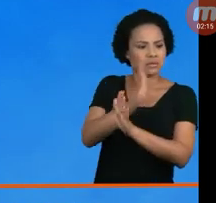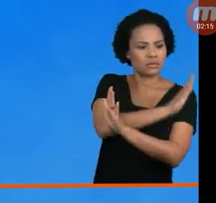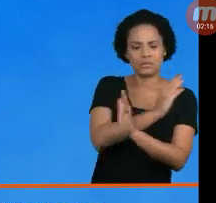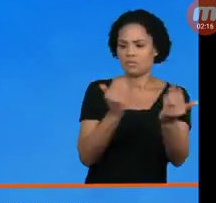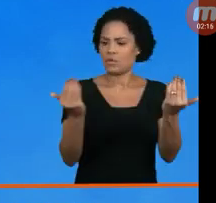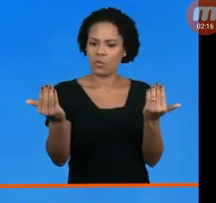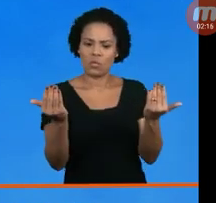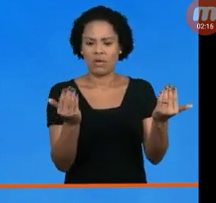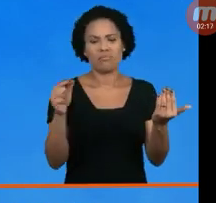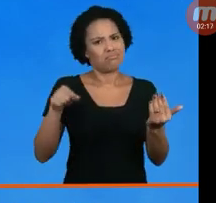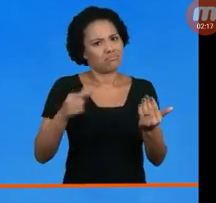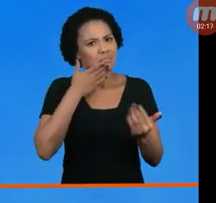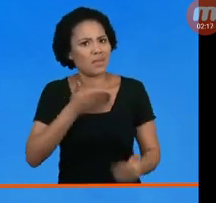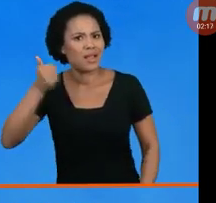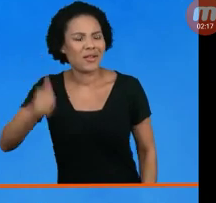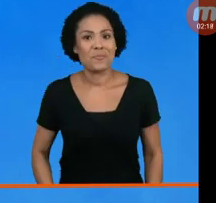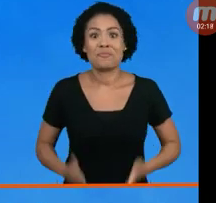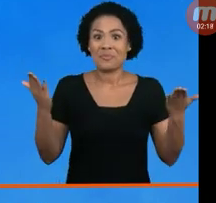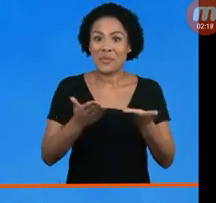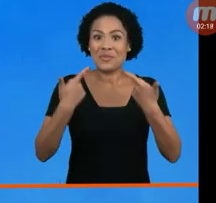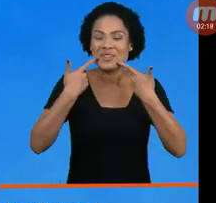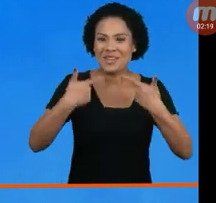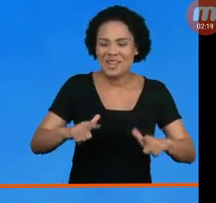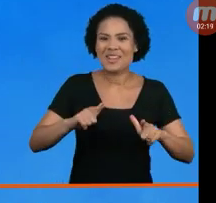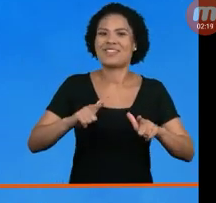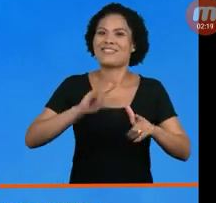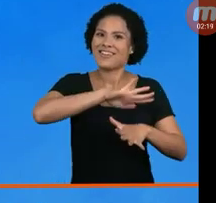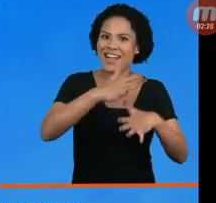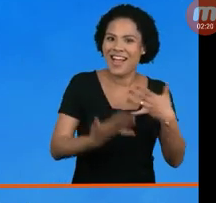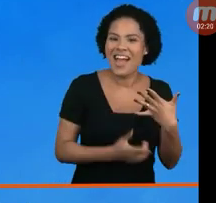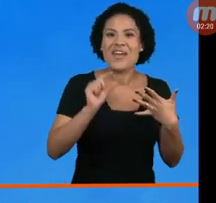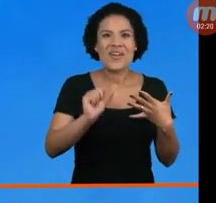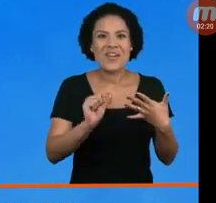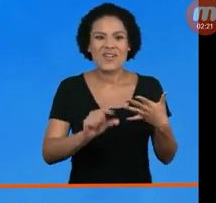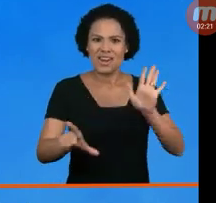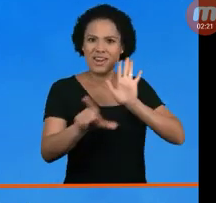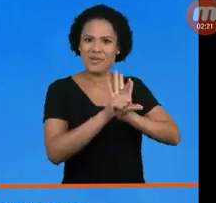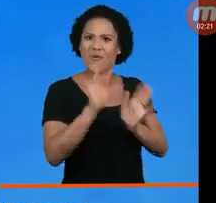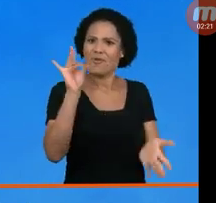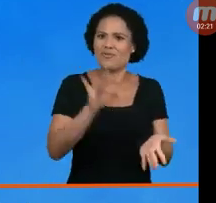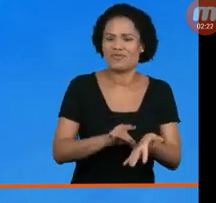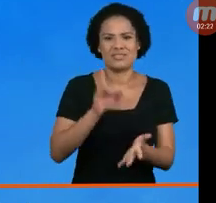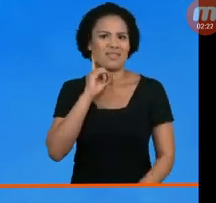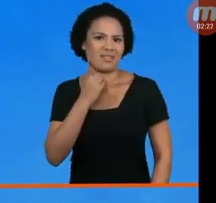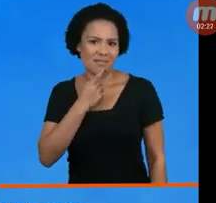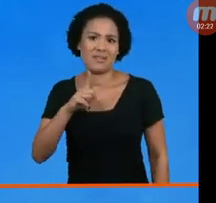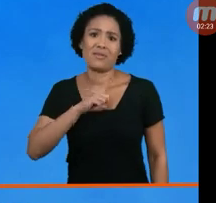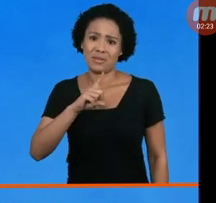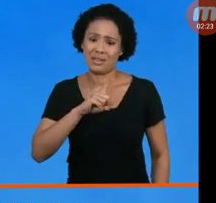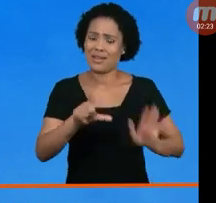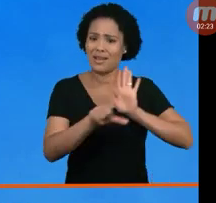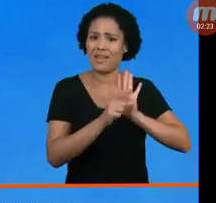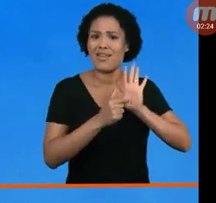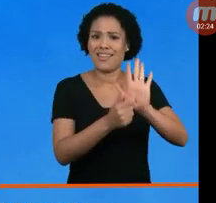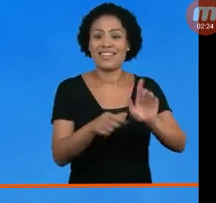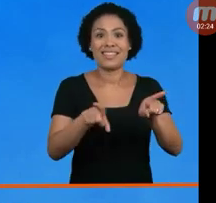Hoje, a Libras é regulamentada no Brasil como língua oficial dos surdos. A educação bilingue é uma realidade como